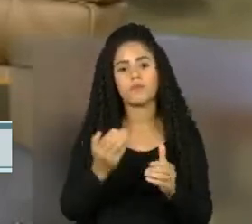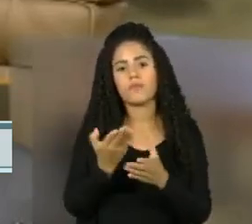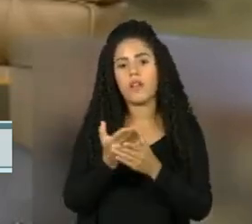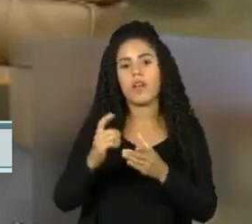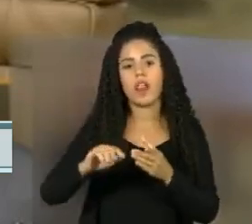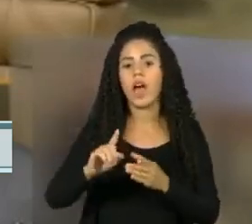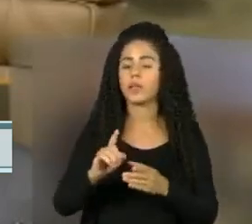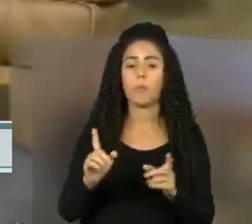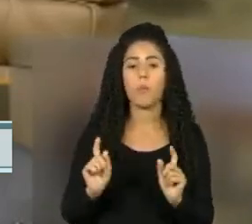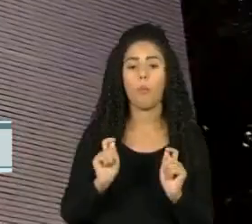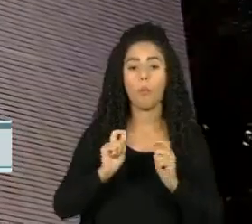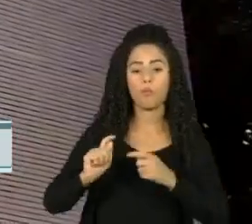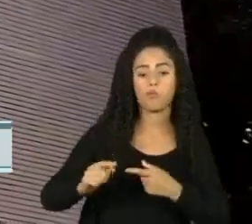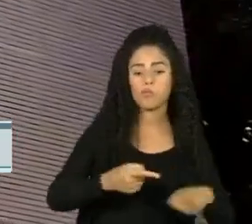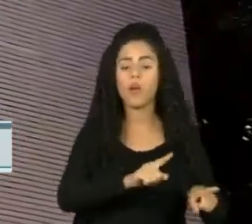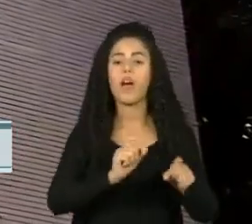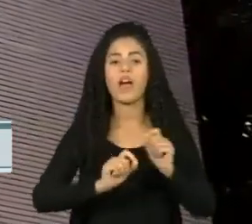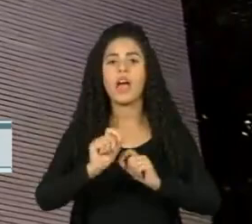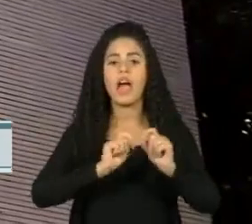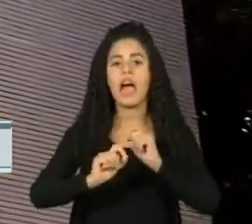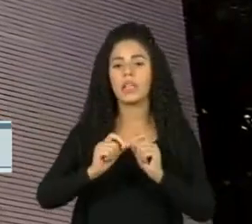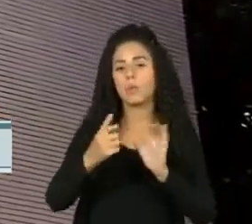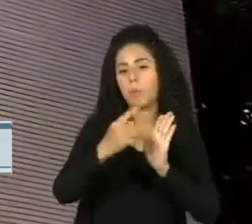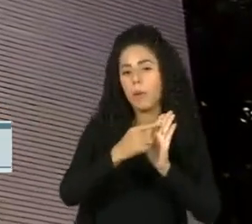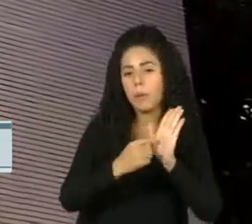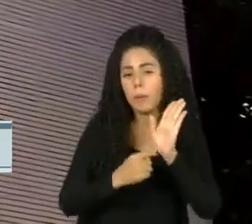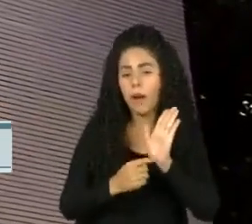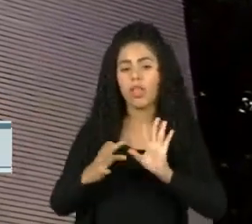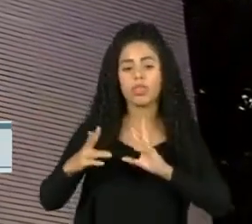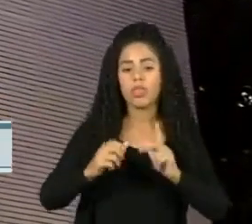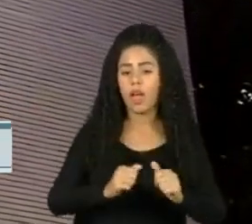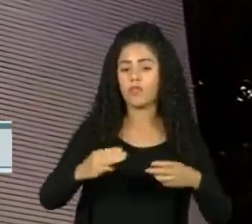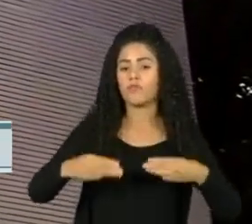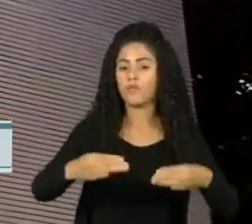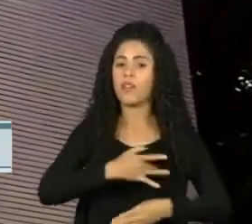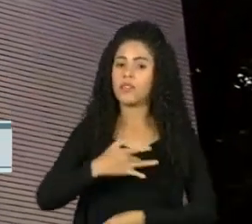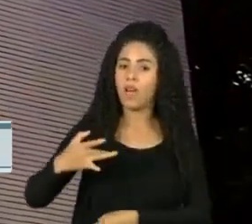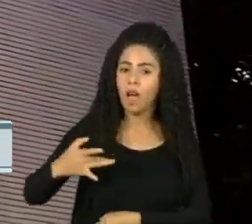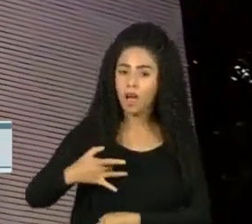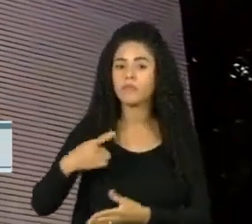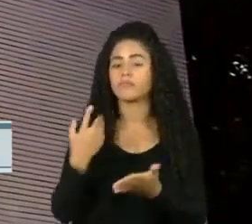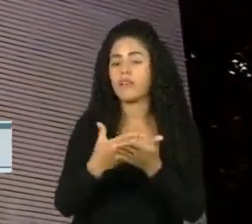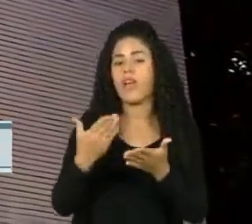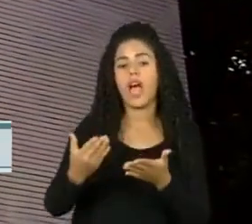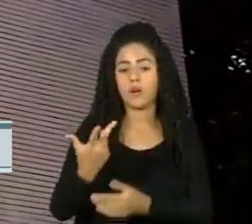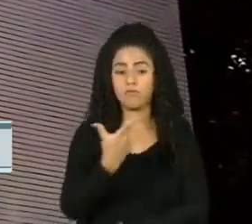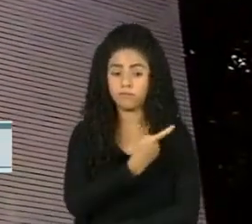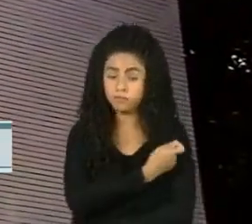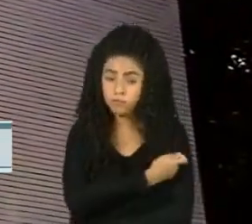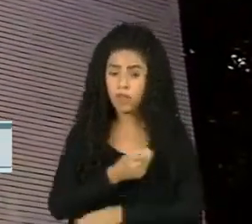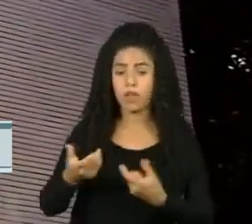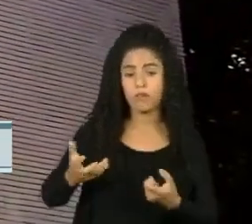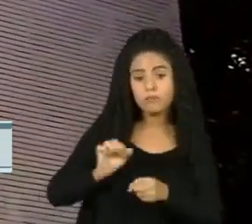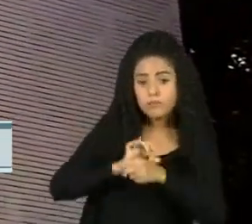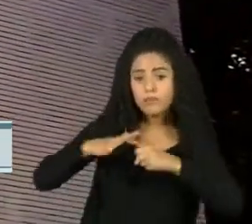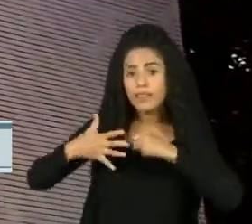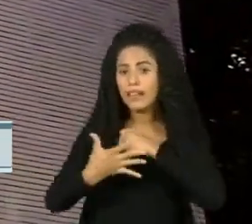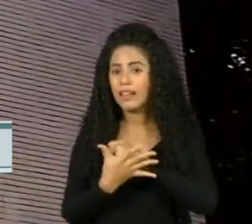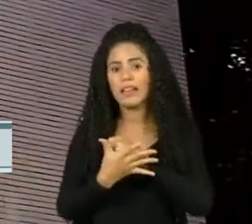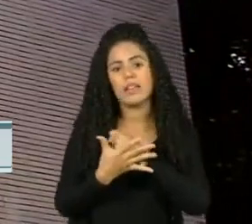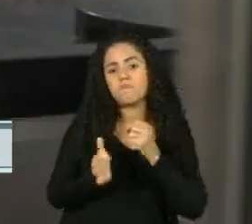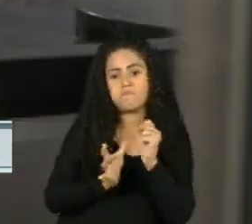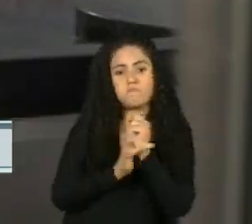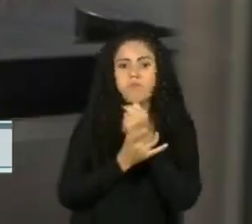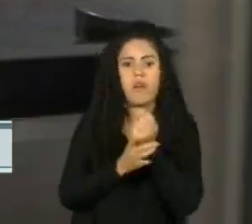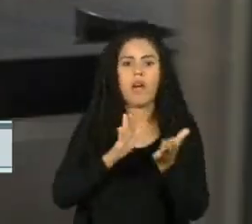conteúdo negacionista. A nota técnica do Ministério da Saúde afirma que as vacinas contra a covid não têm demonstração de